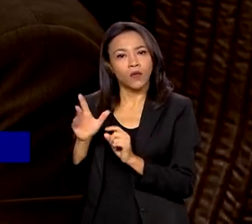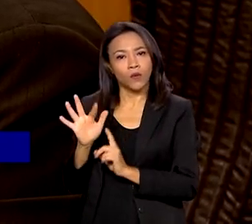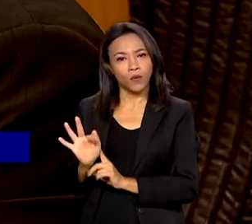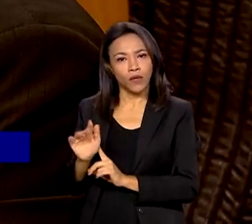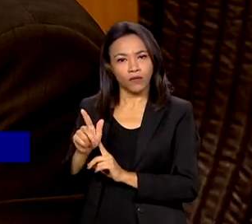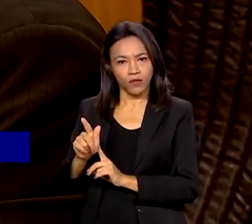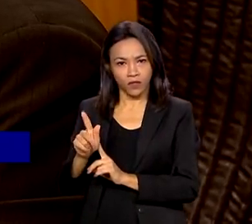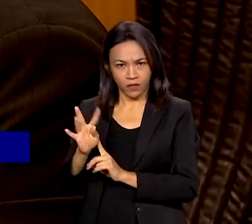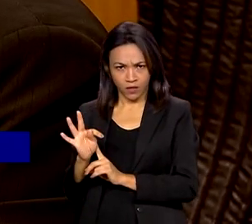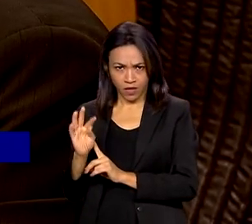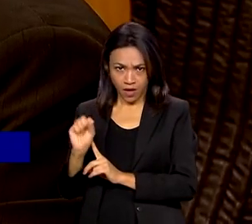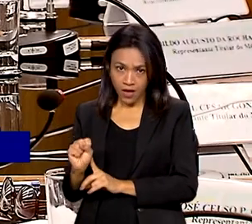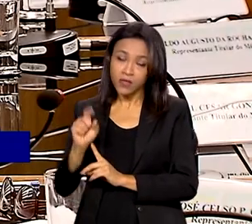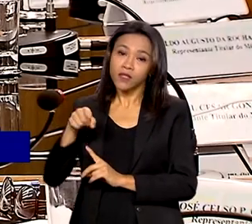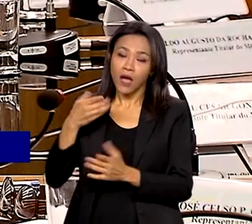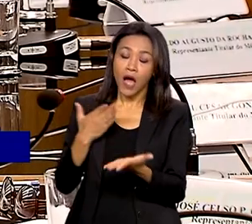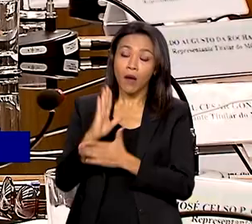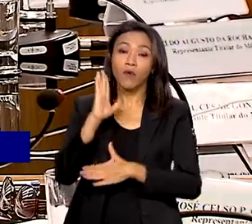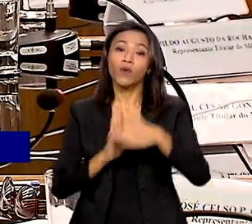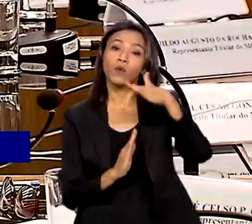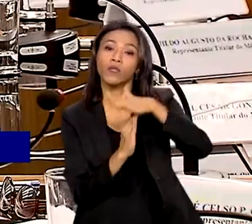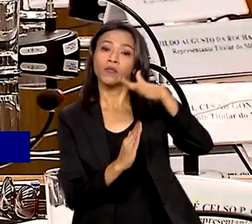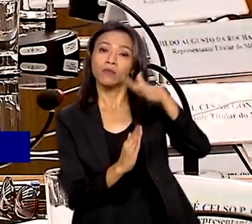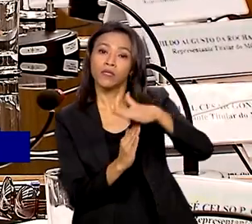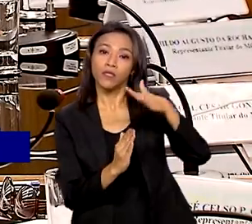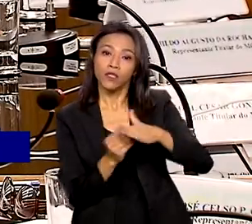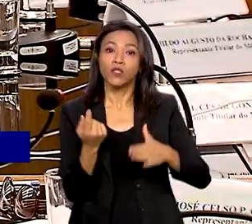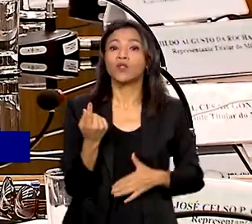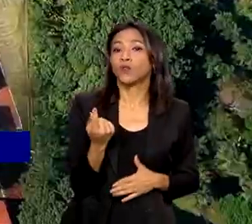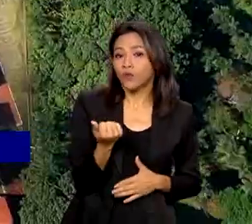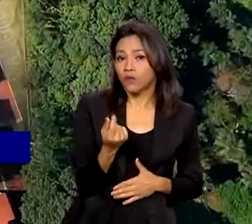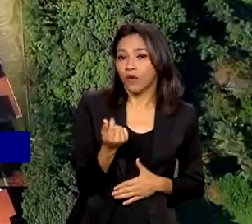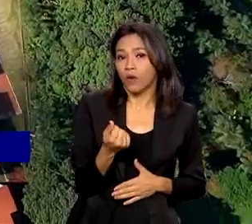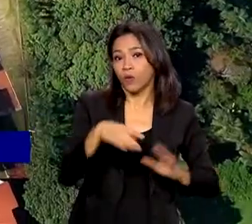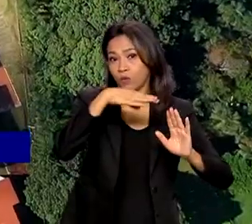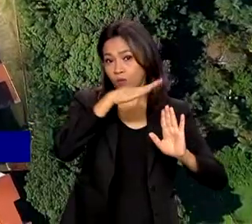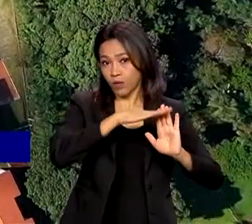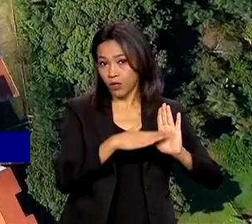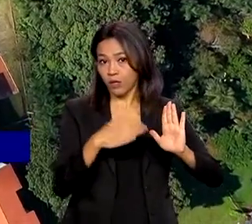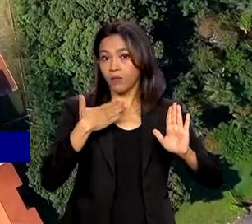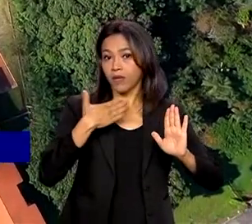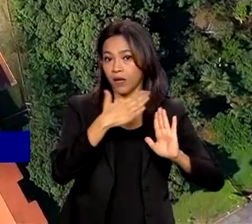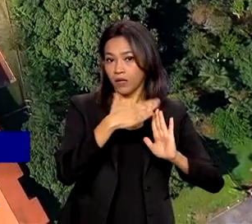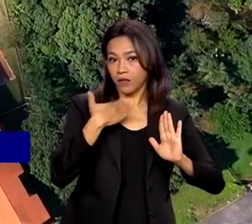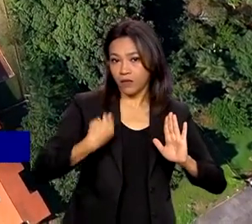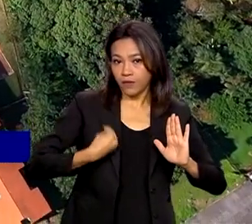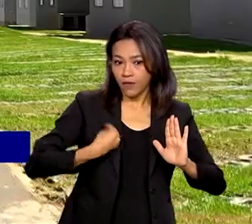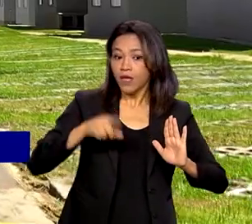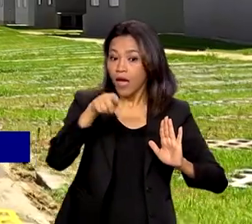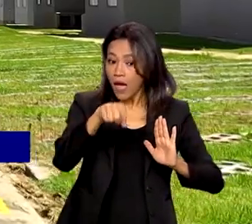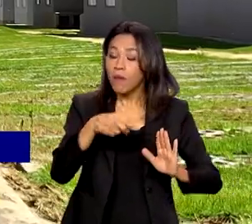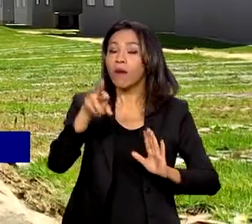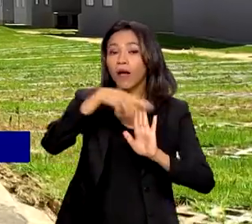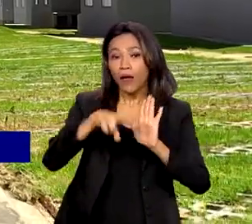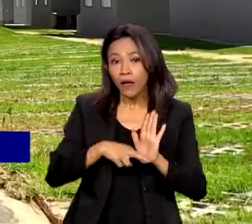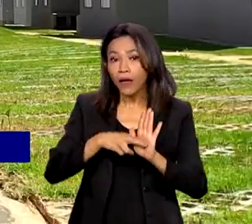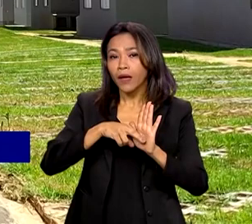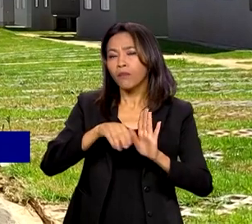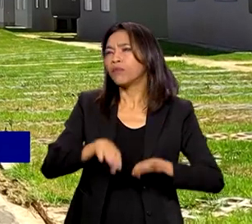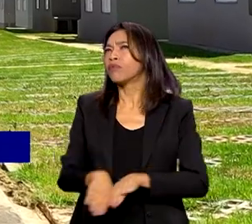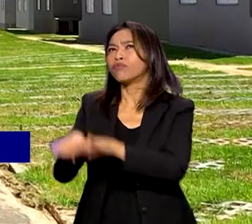teto do valor do imóvel do programa Minha Casa Minha Vida. A medida vale para todo o país e serão